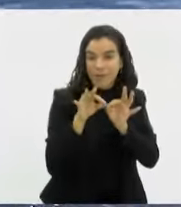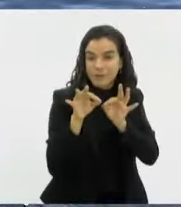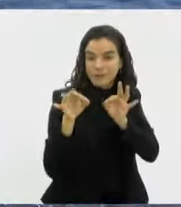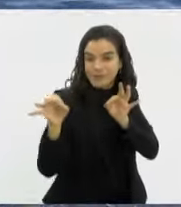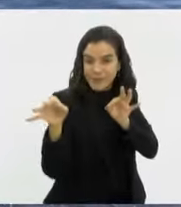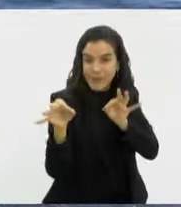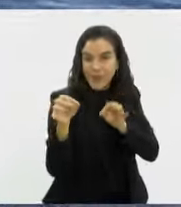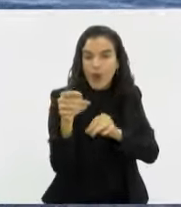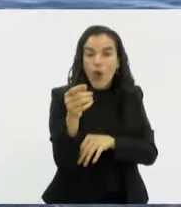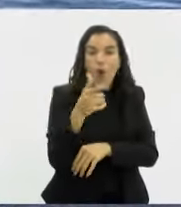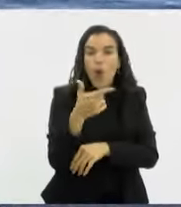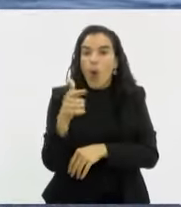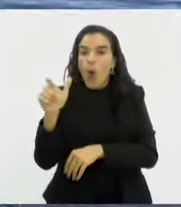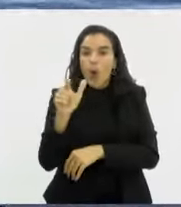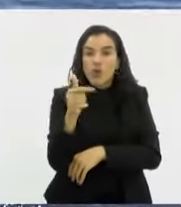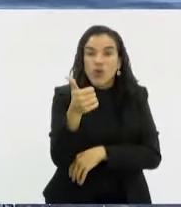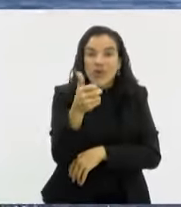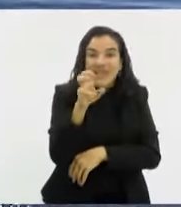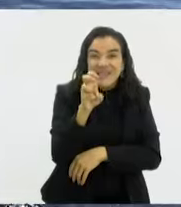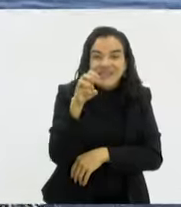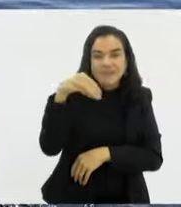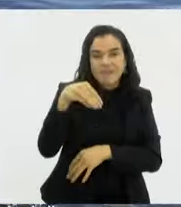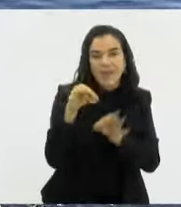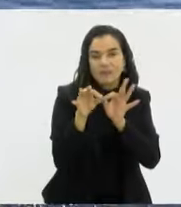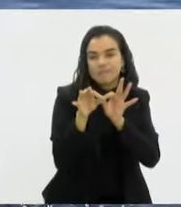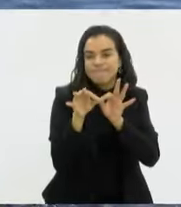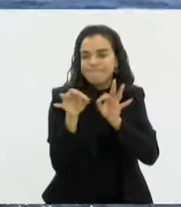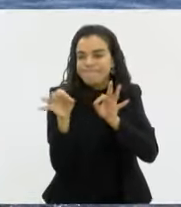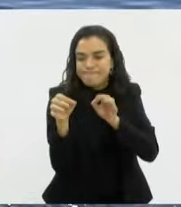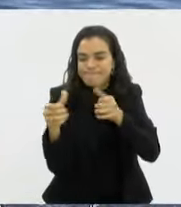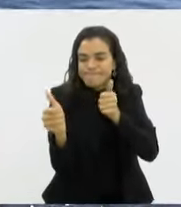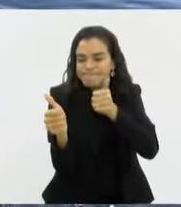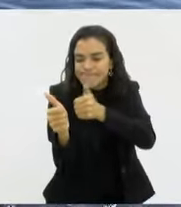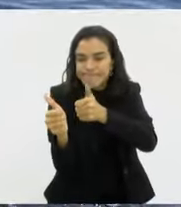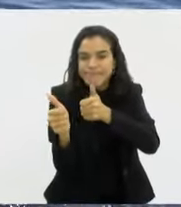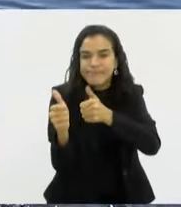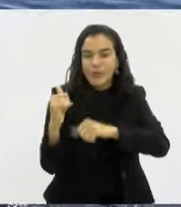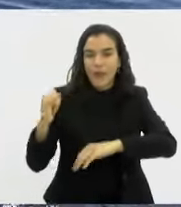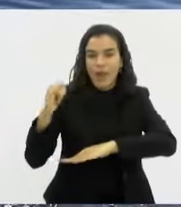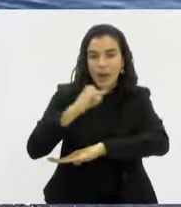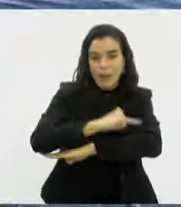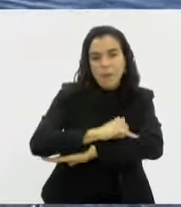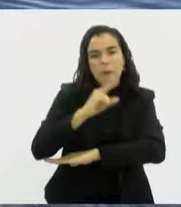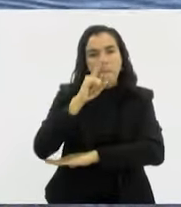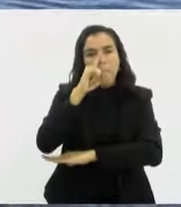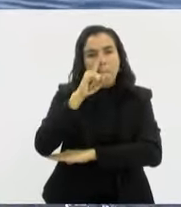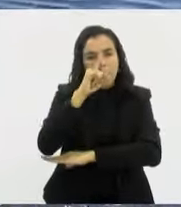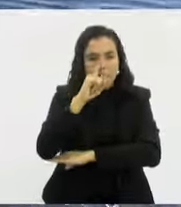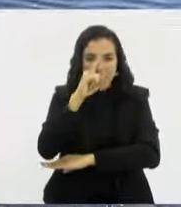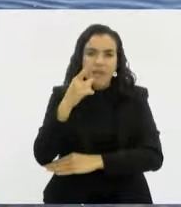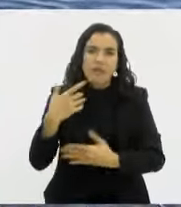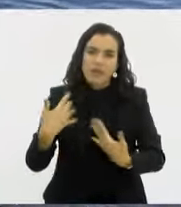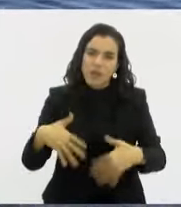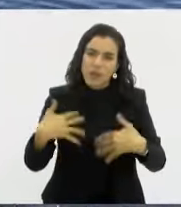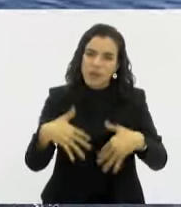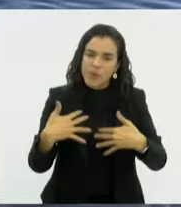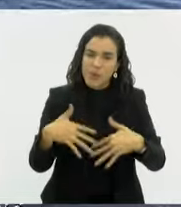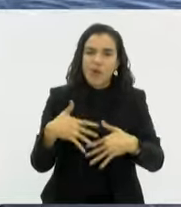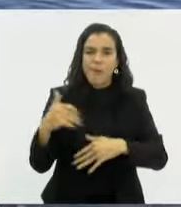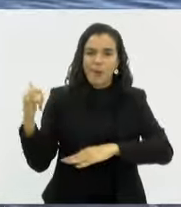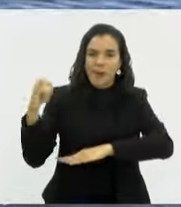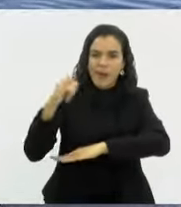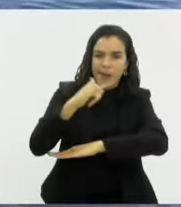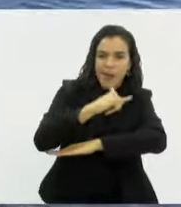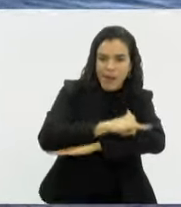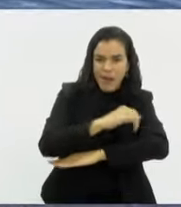a menos de 15 metros da pista do aeroporto. Então, deixa claro que é um perigo para a aviação